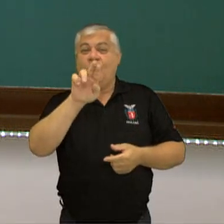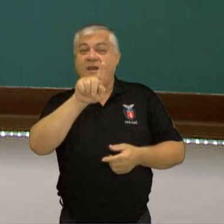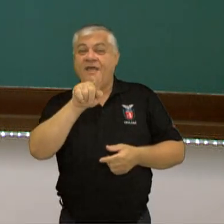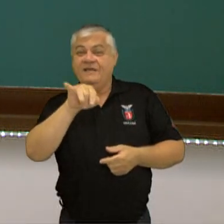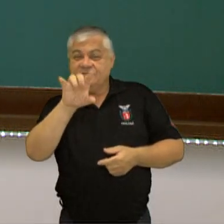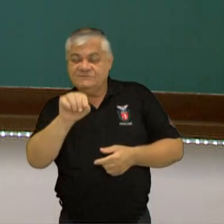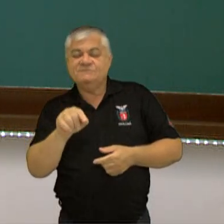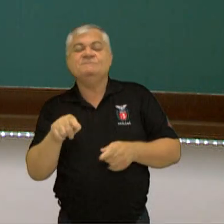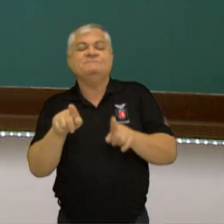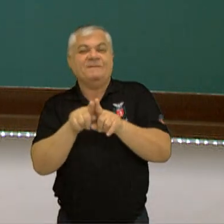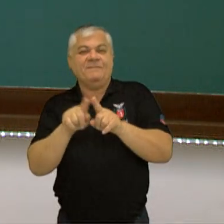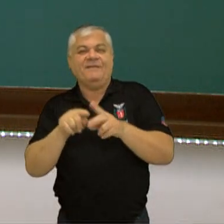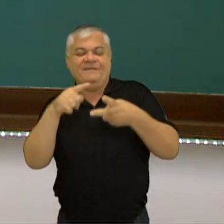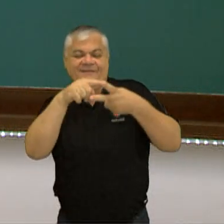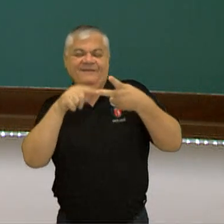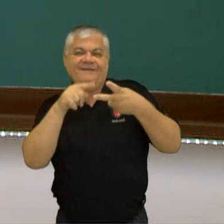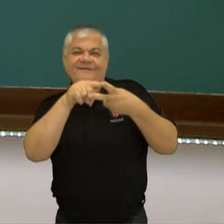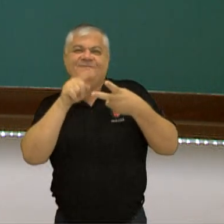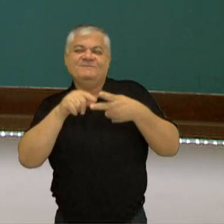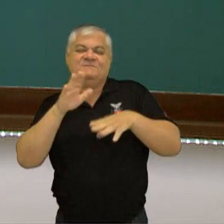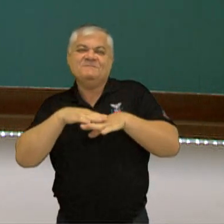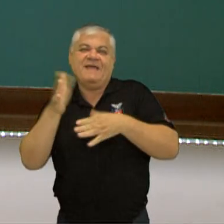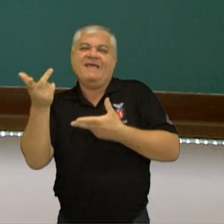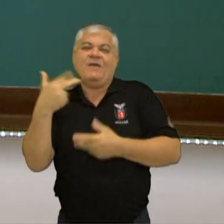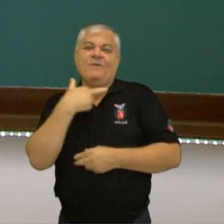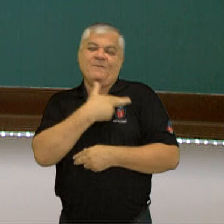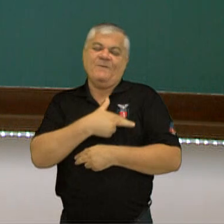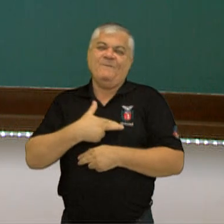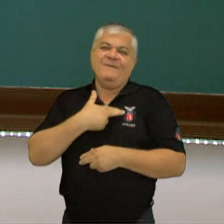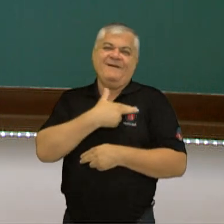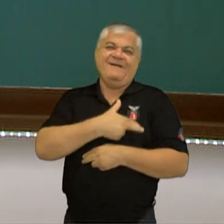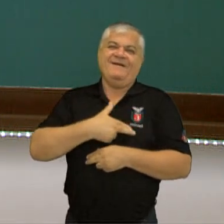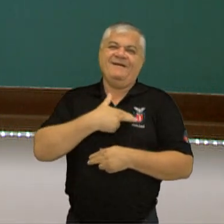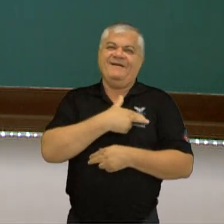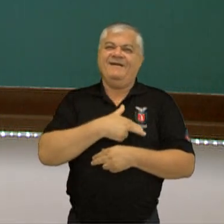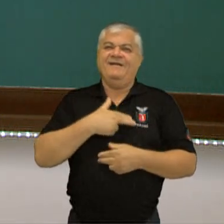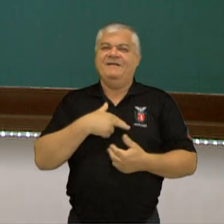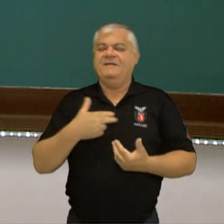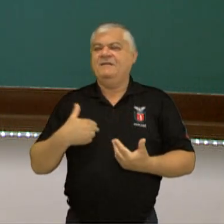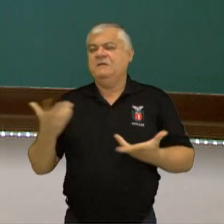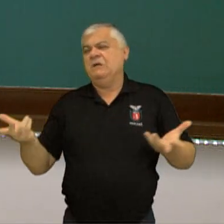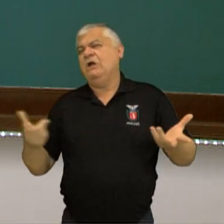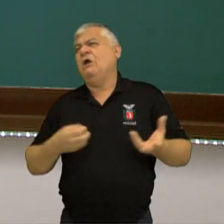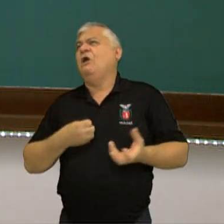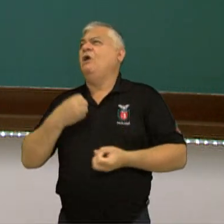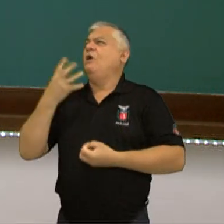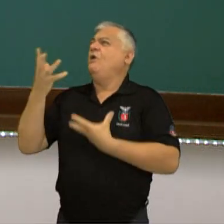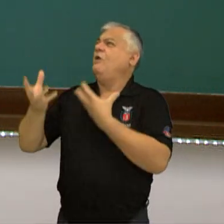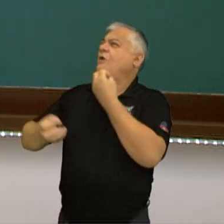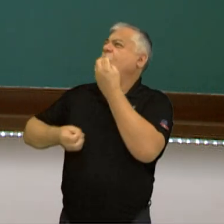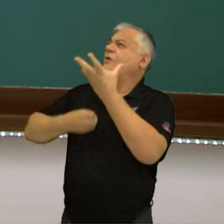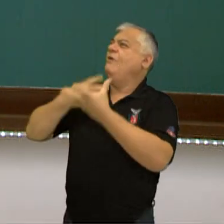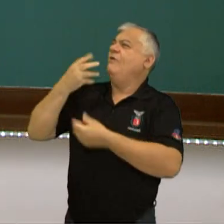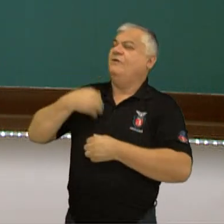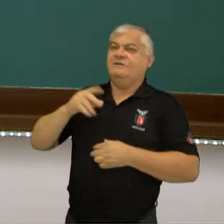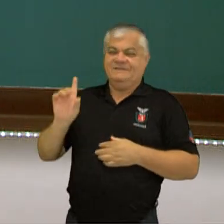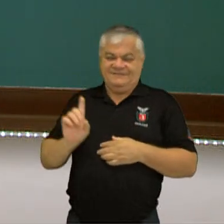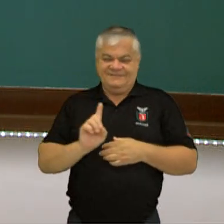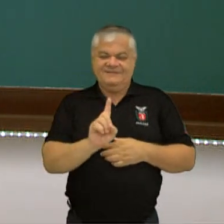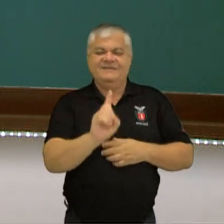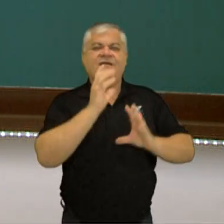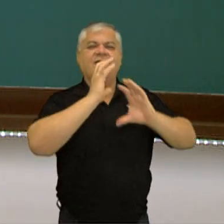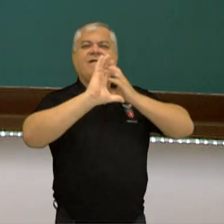Que eles são aqueles que fazem a parte justamente dos monólogos, né? Ali na frente, que